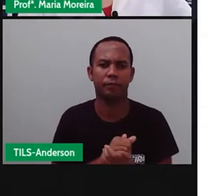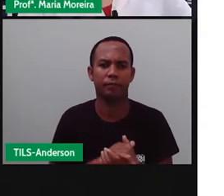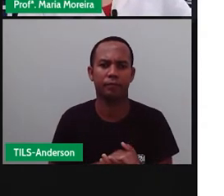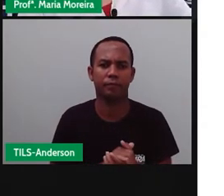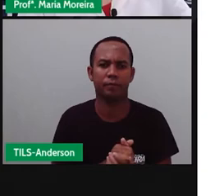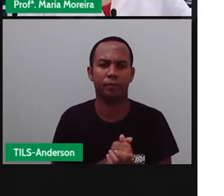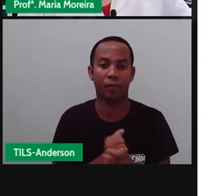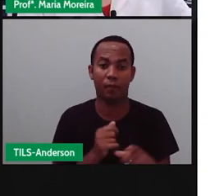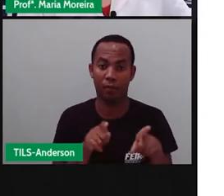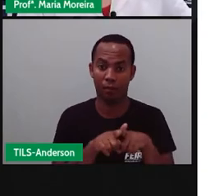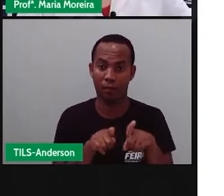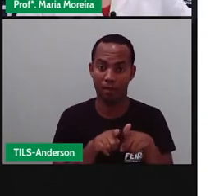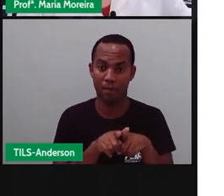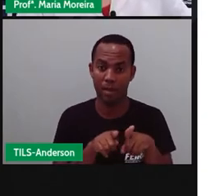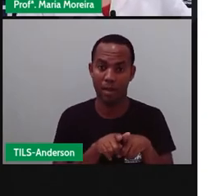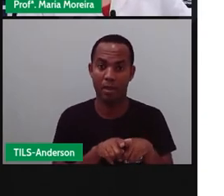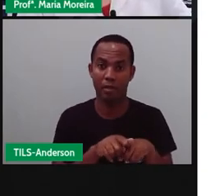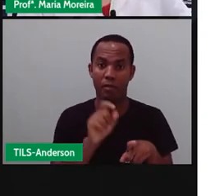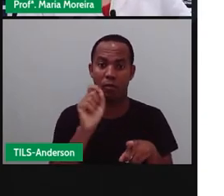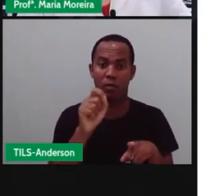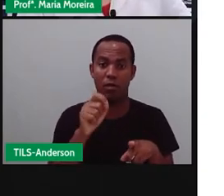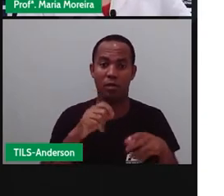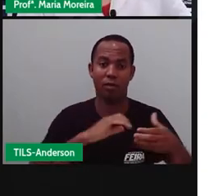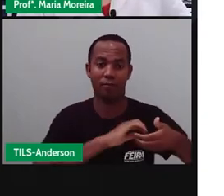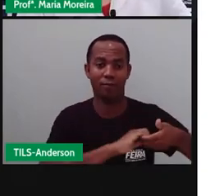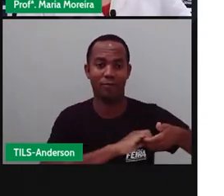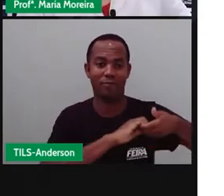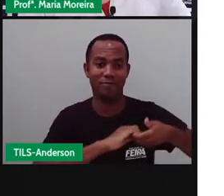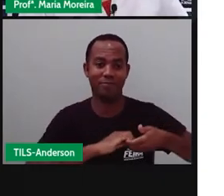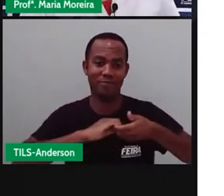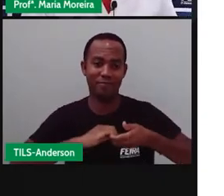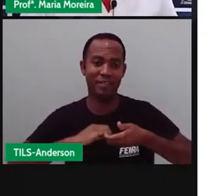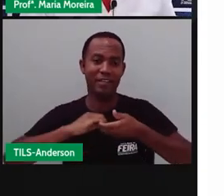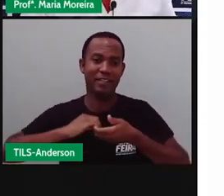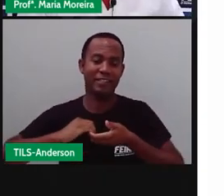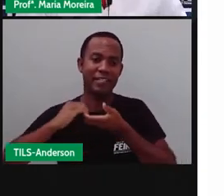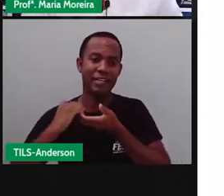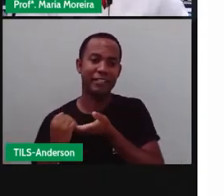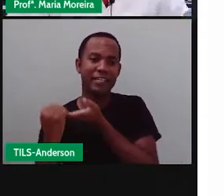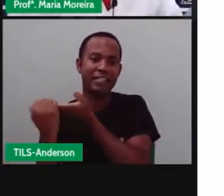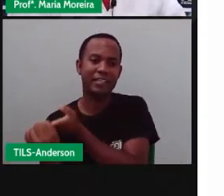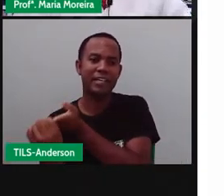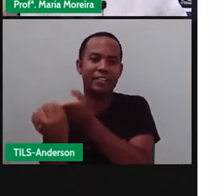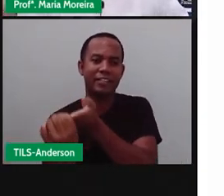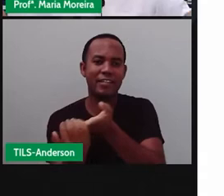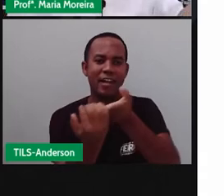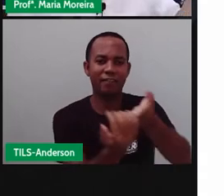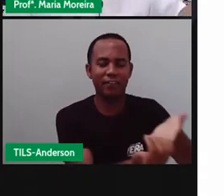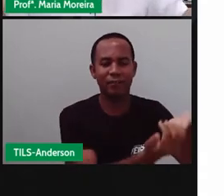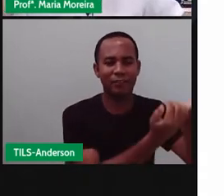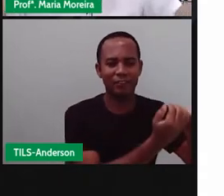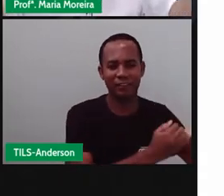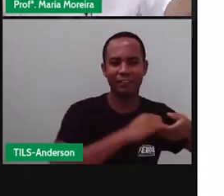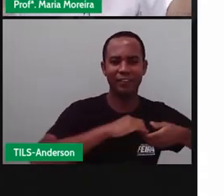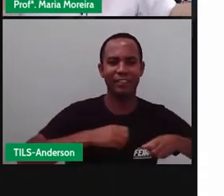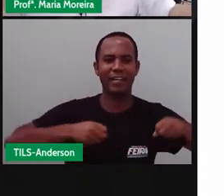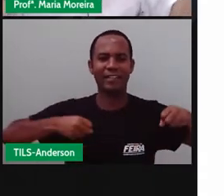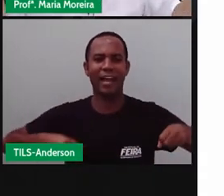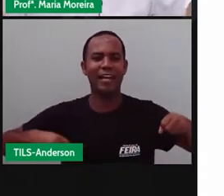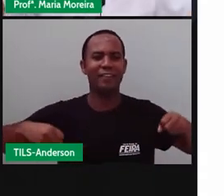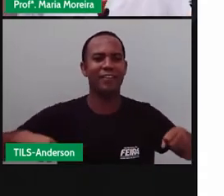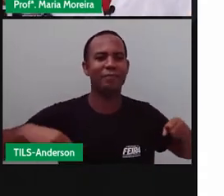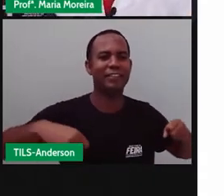Elas também podem ser chamadas de cirandas. Inclusive, temos a musiquinha, né? Ciranda, cirandinha, vamos todos